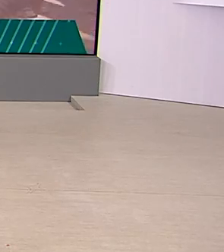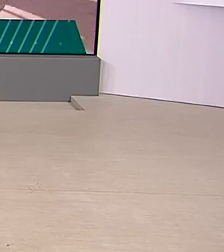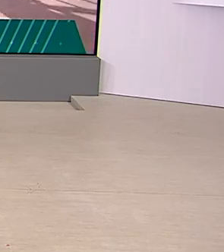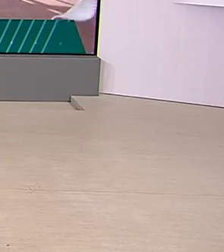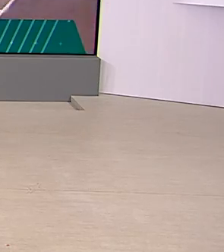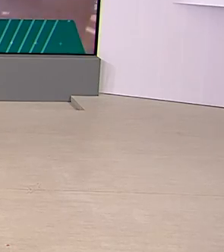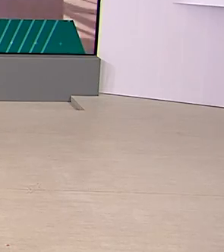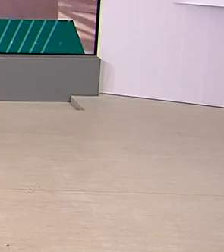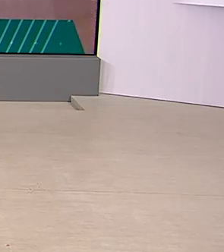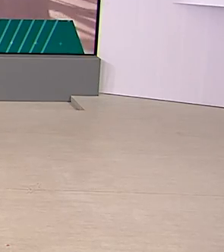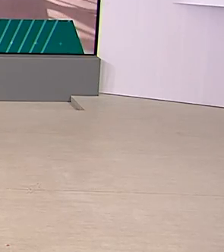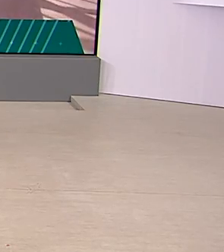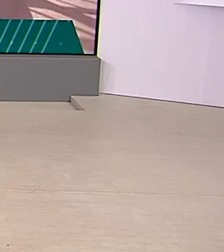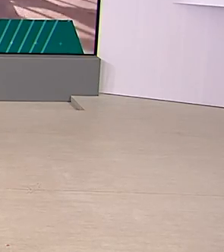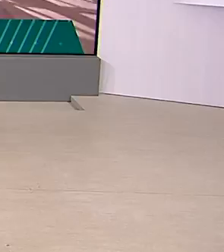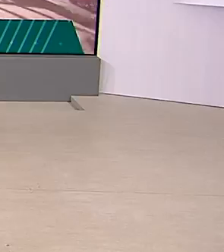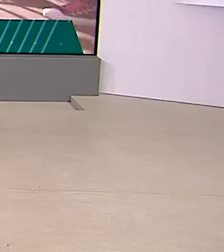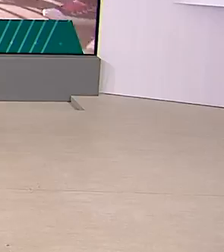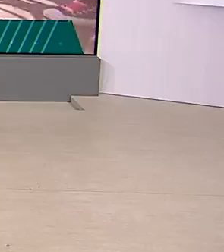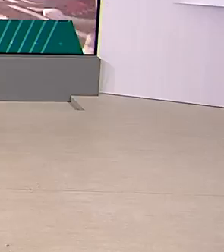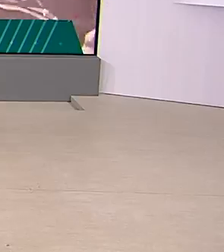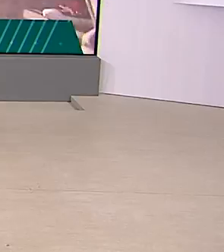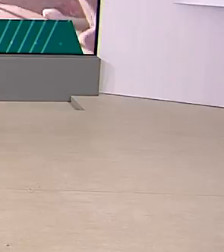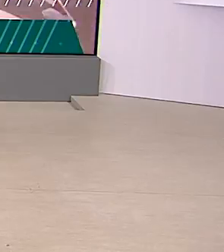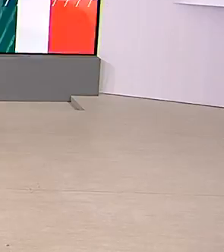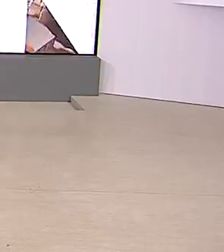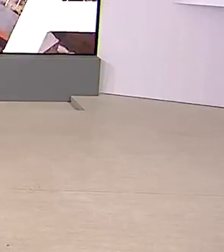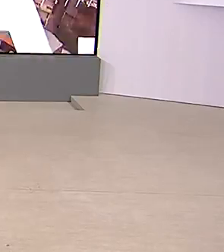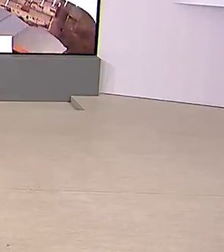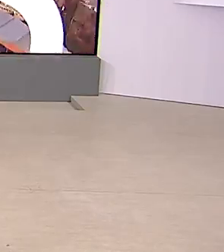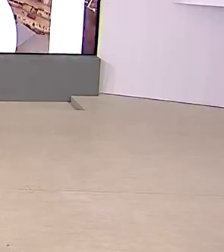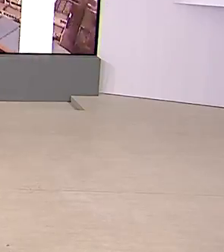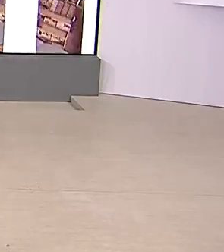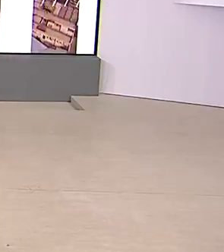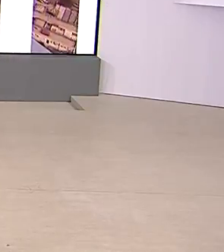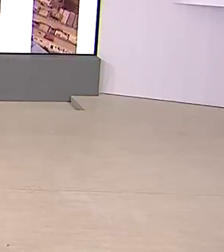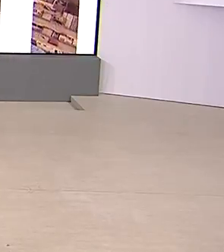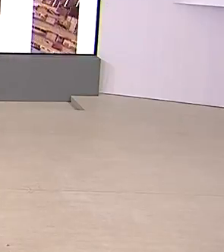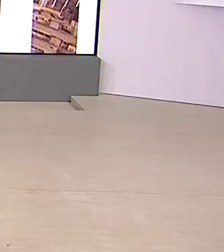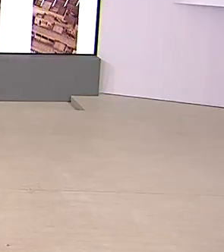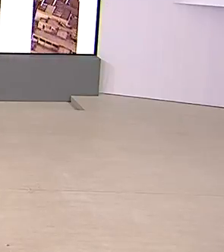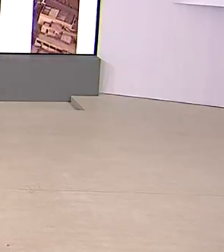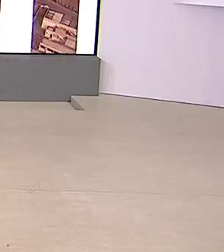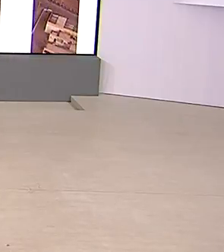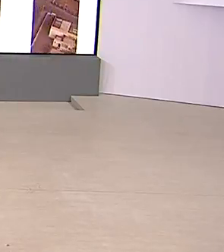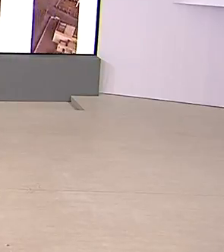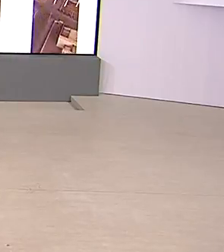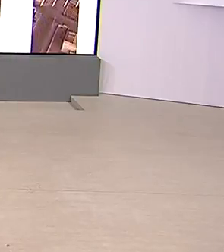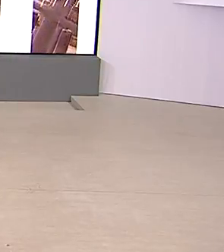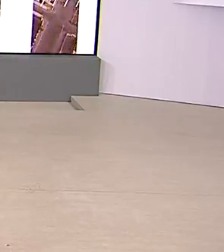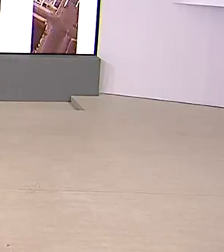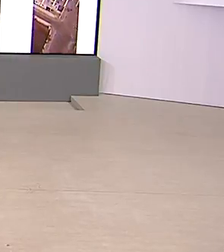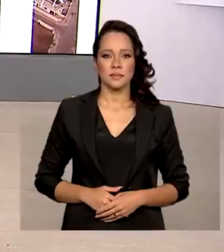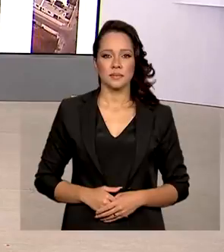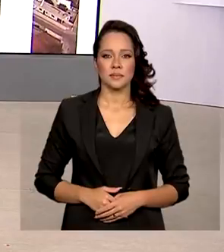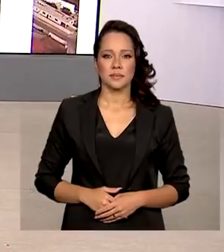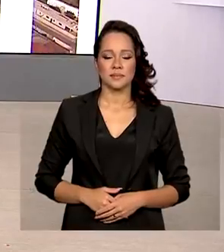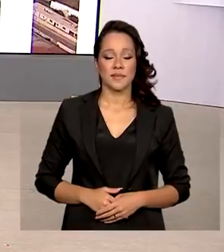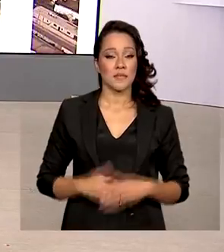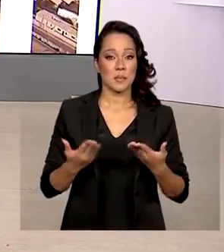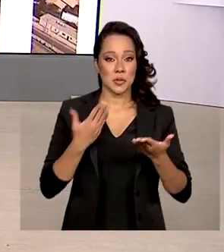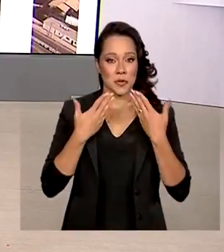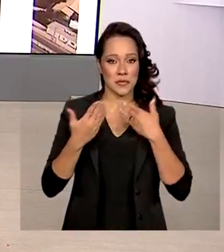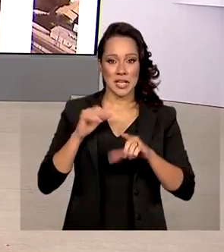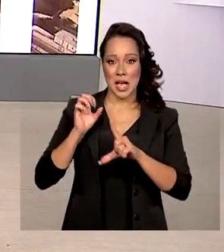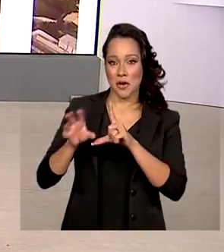Silva e o vice-geral do Alckmin serão diplomados hoje em Brasília pelo Tribunal Superior Eleitoral. Vamos conversar